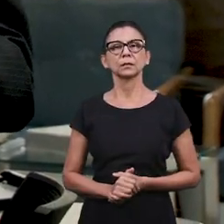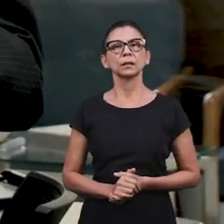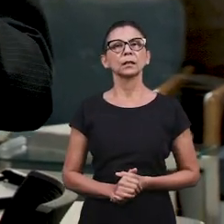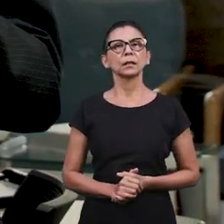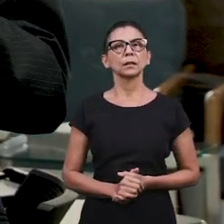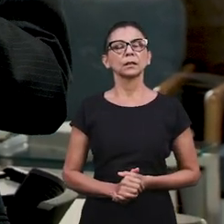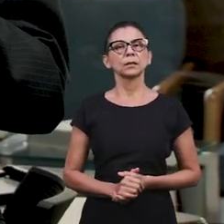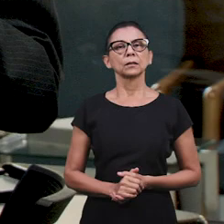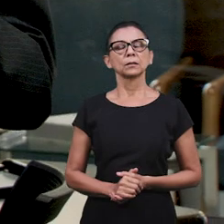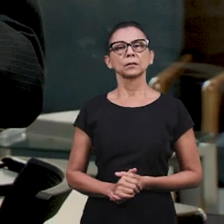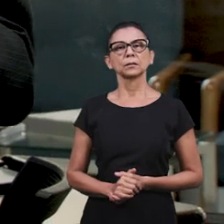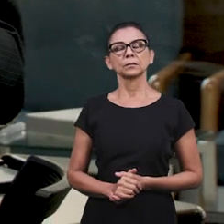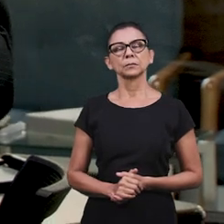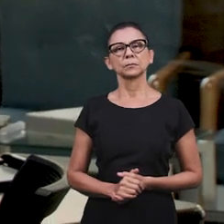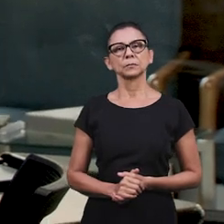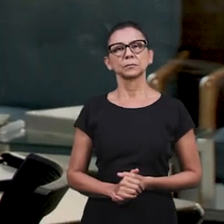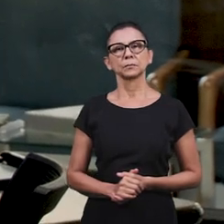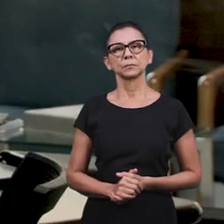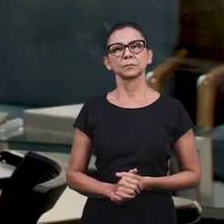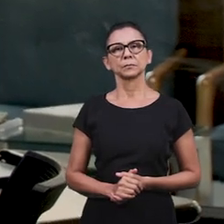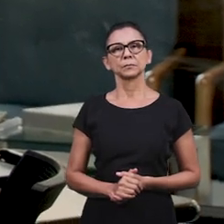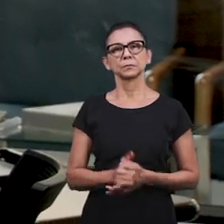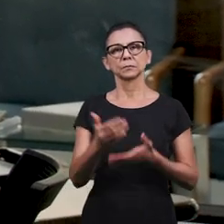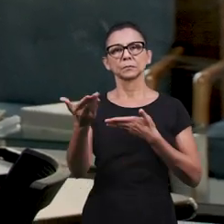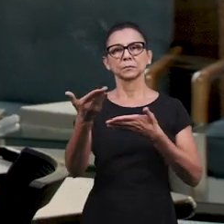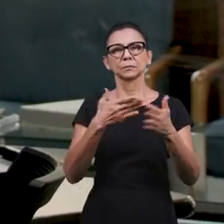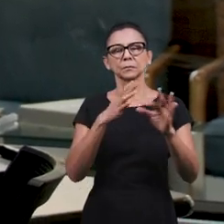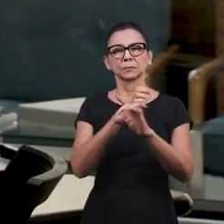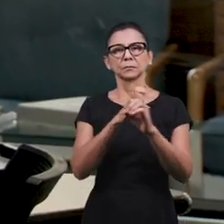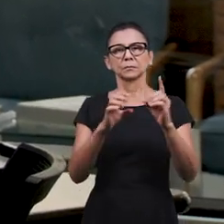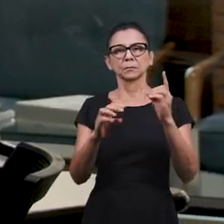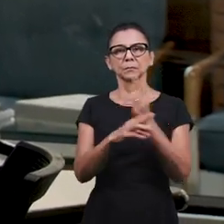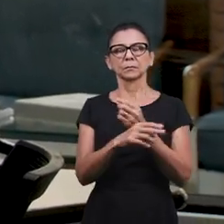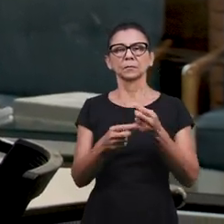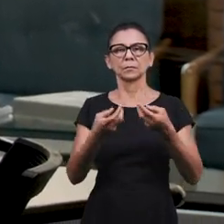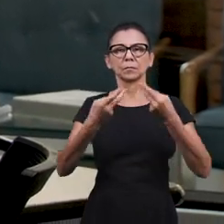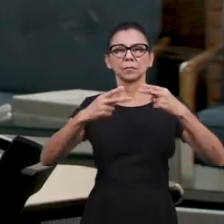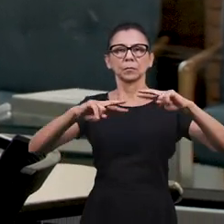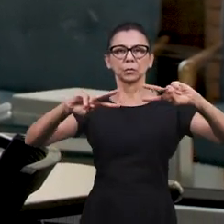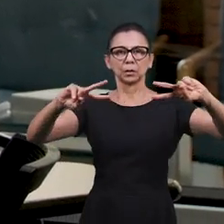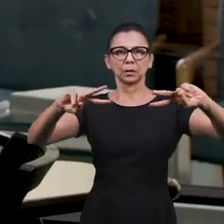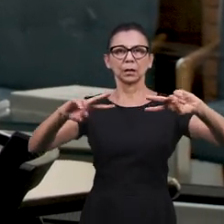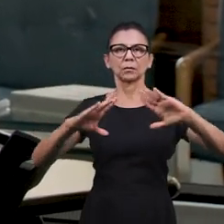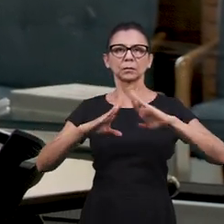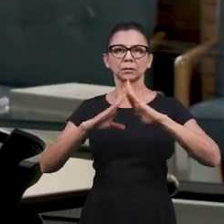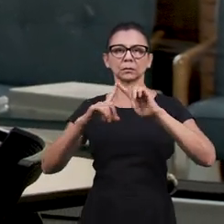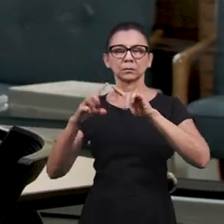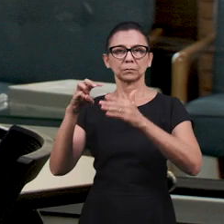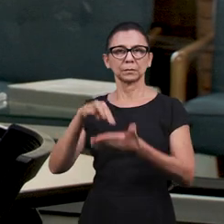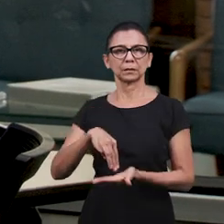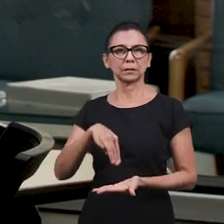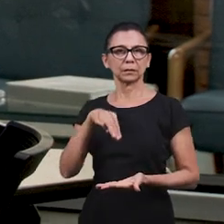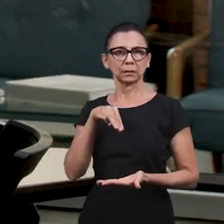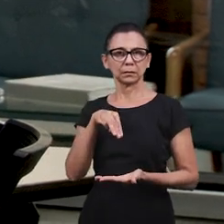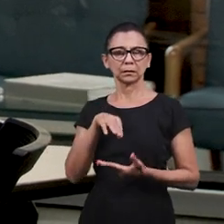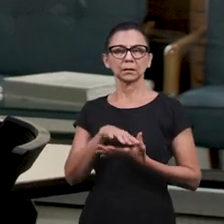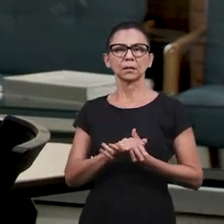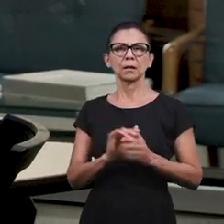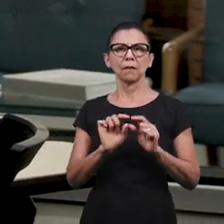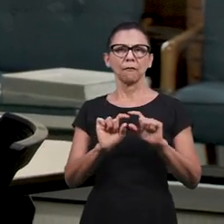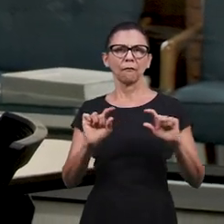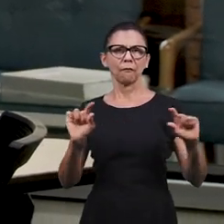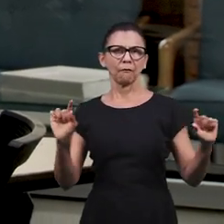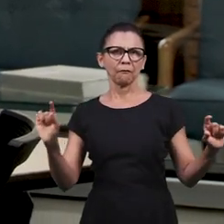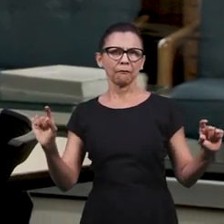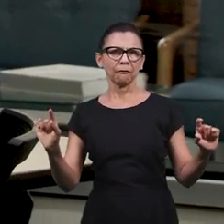enviada como contribuição da Escola Bíblica Dominical através do nosso portal, do portal da Igreja Cristã Maranata. E essa